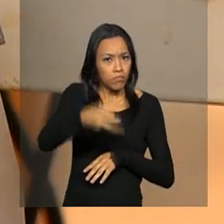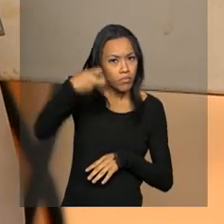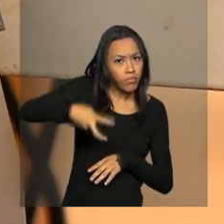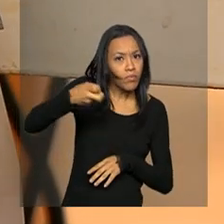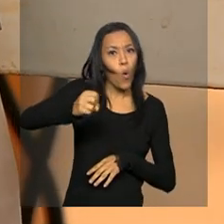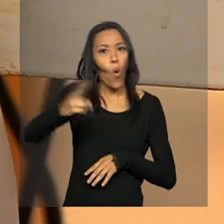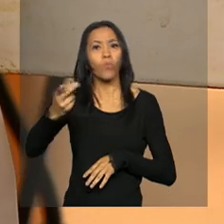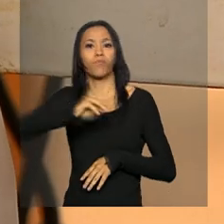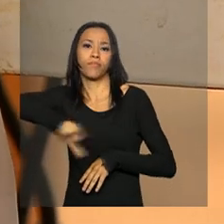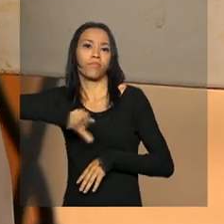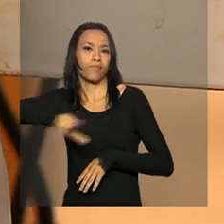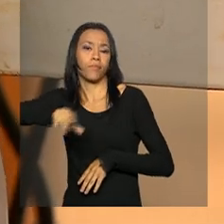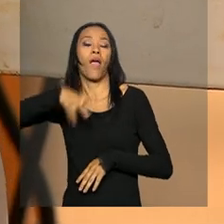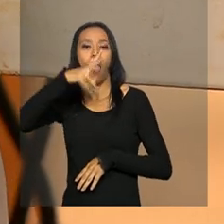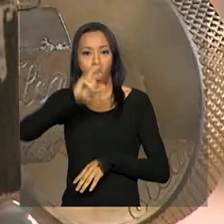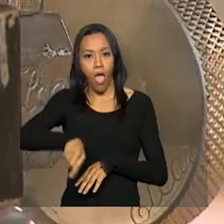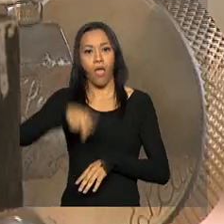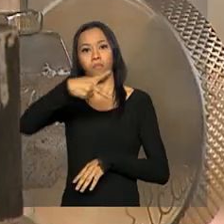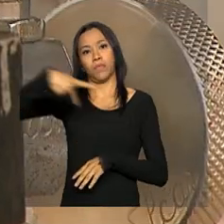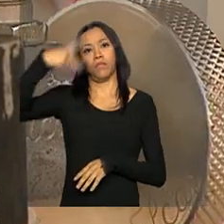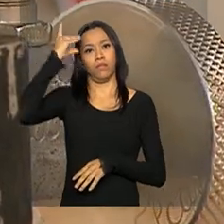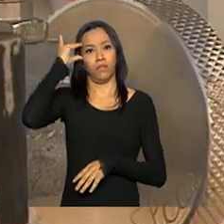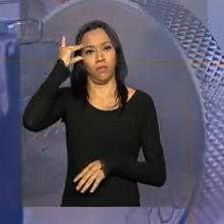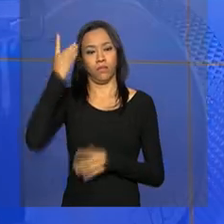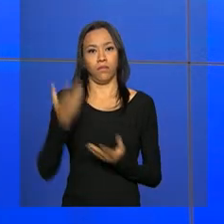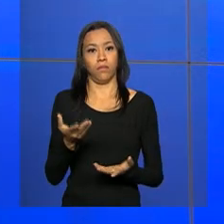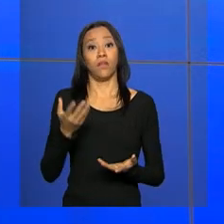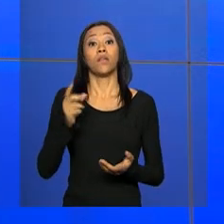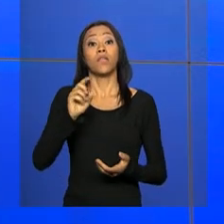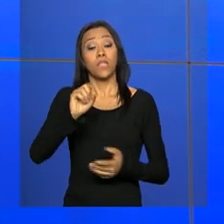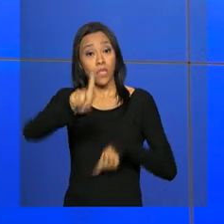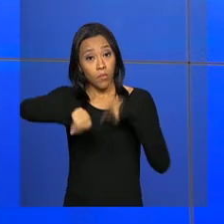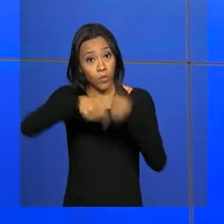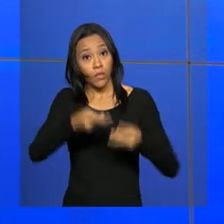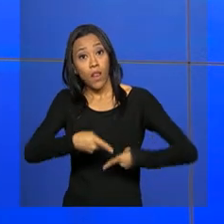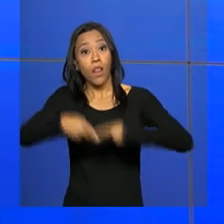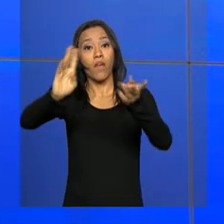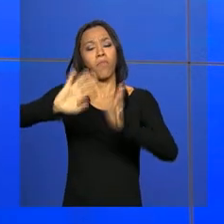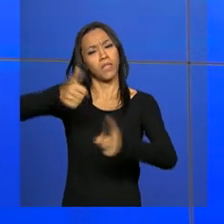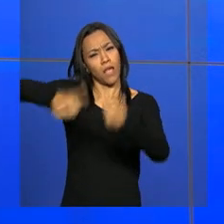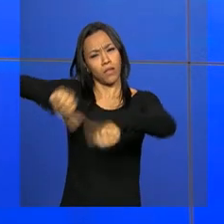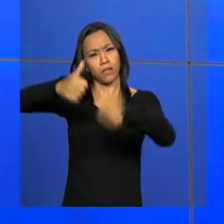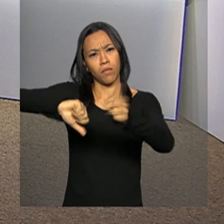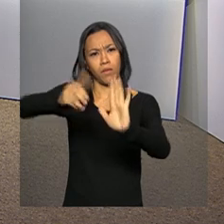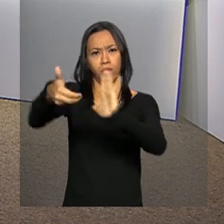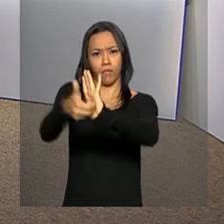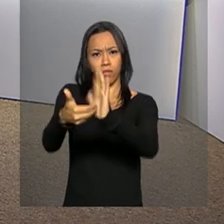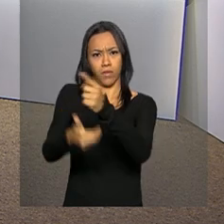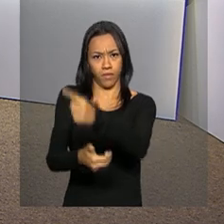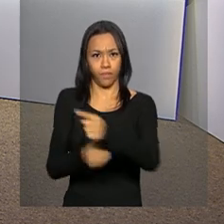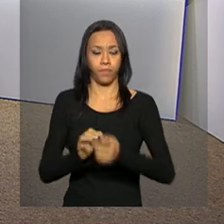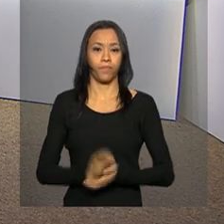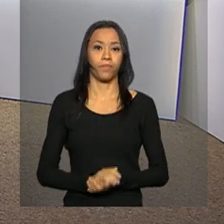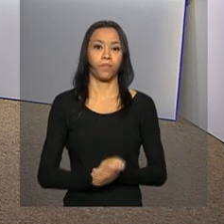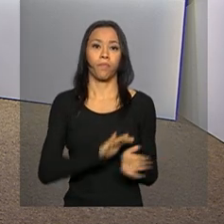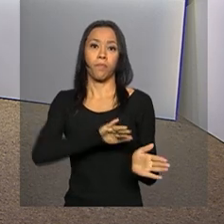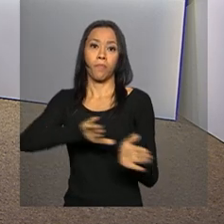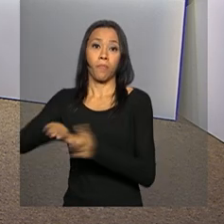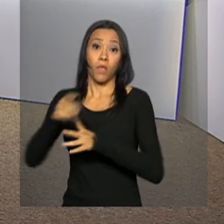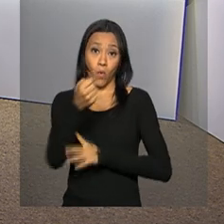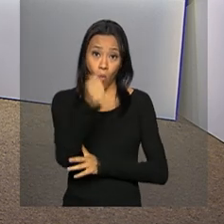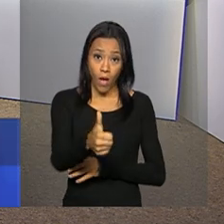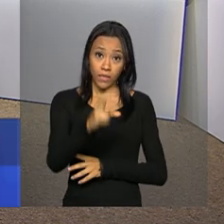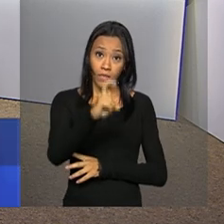Presidência da República. O projeto de lei agora segue para análise da Câmara dos Deputados. Quase